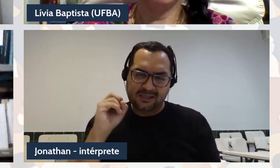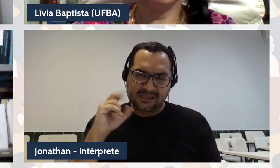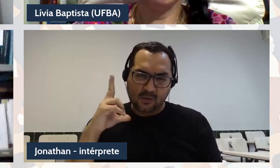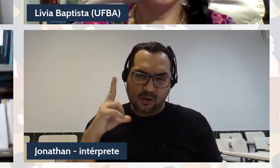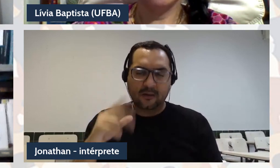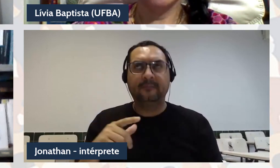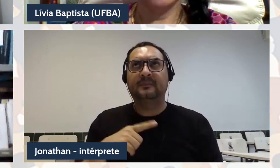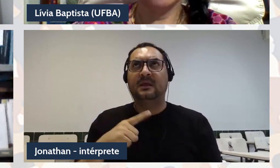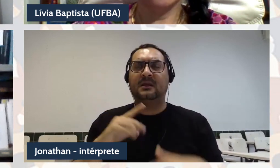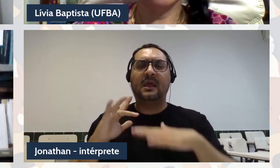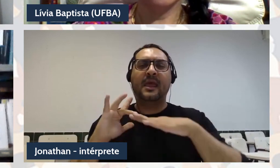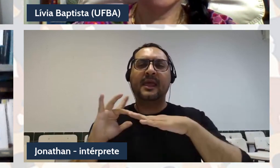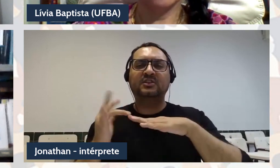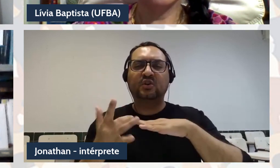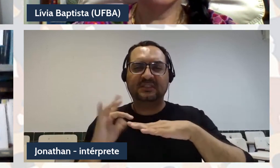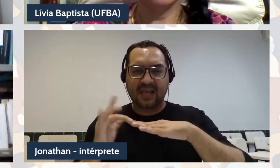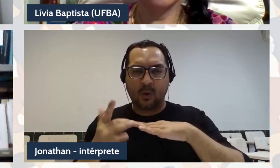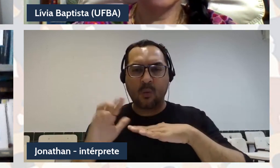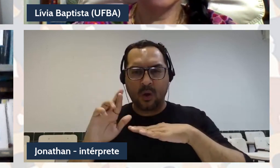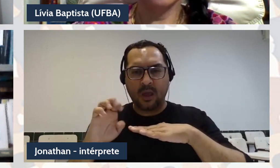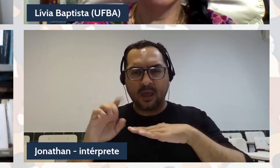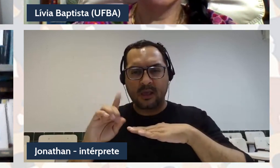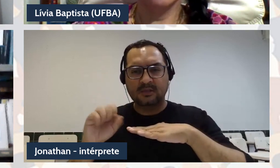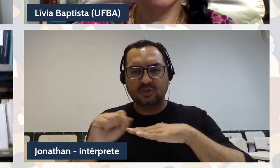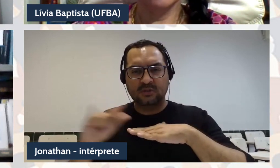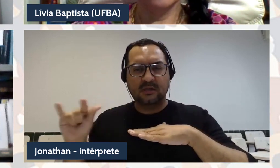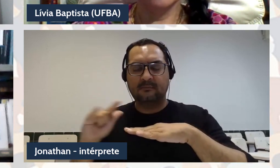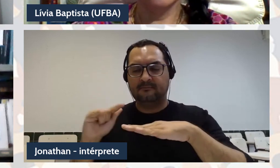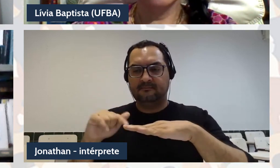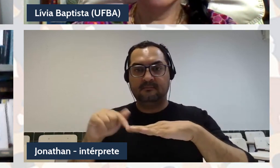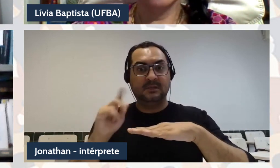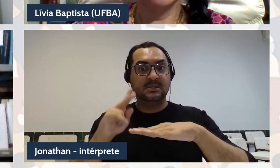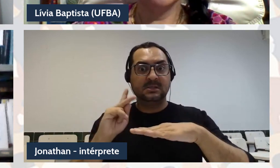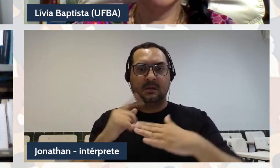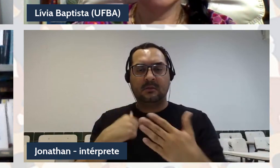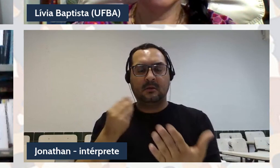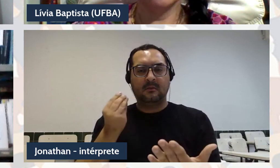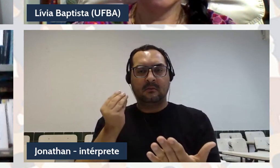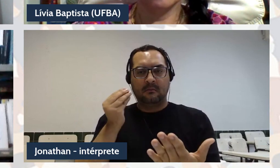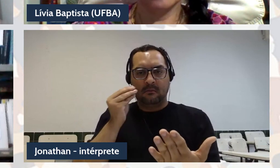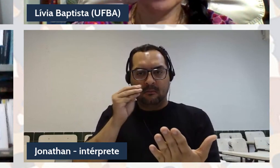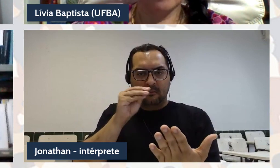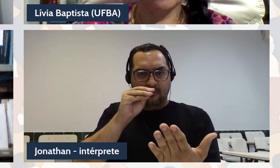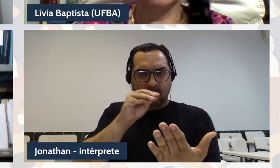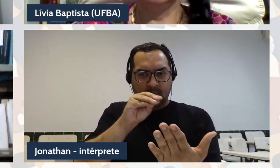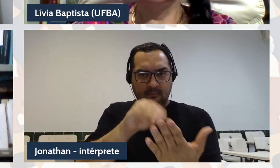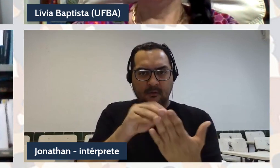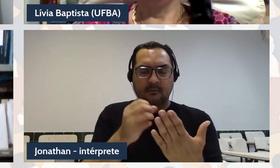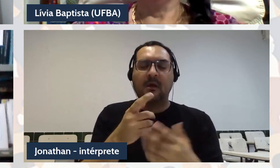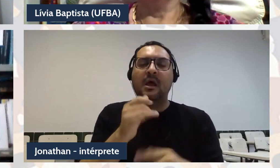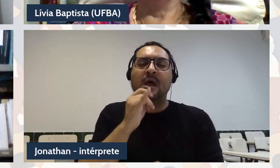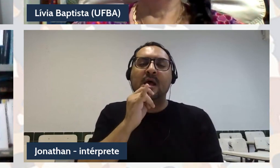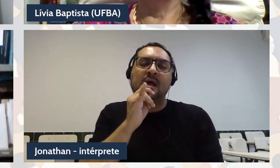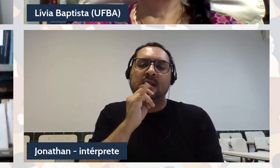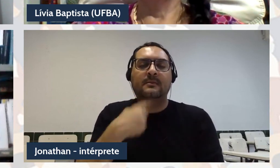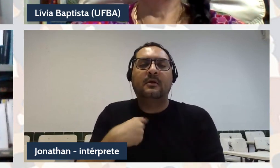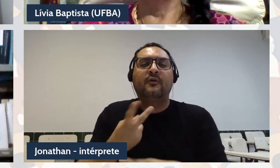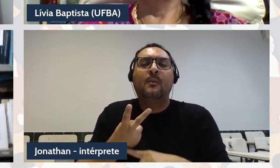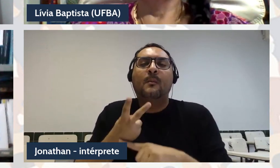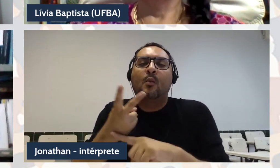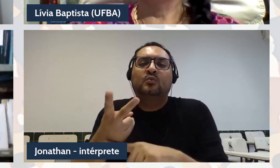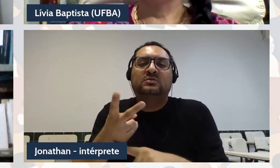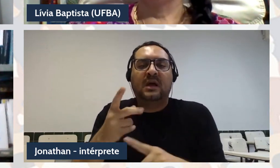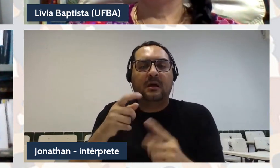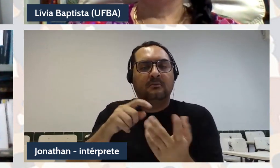redes sociais, né, então, as redes sociais estão sempre prevendo ali, você vai, por exemplo, buscar, fazer uma procura, uma